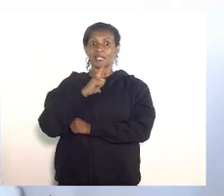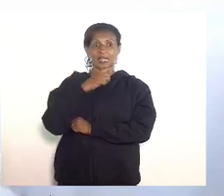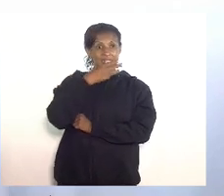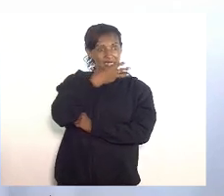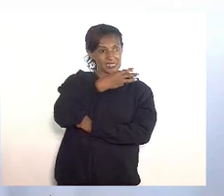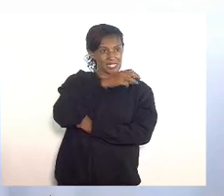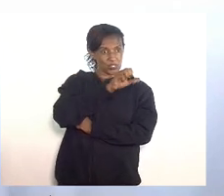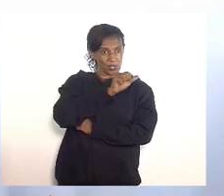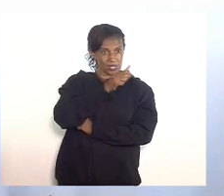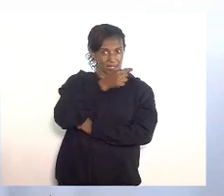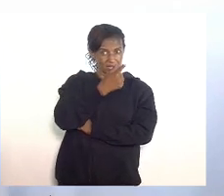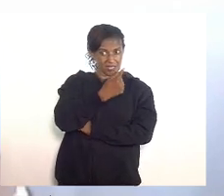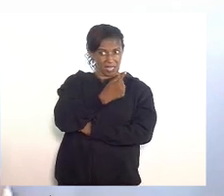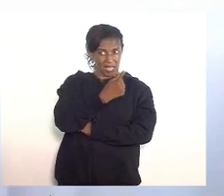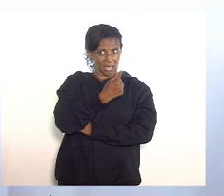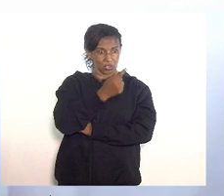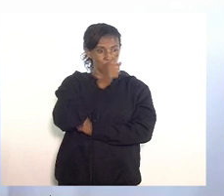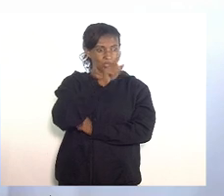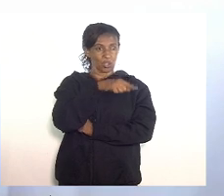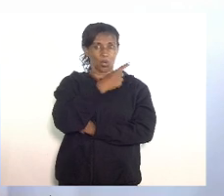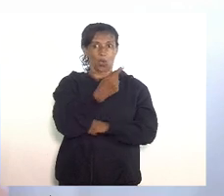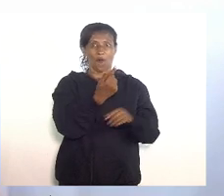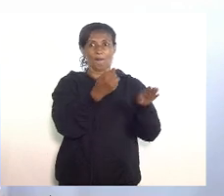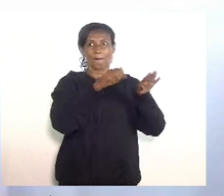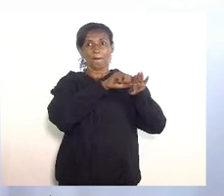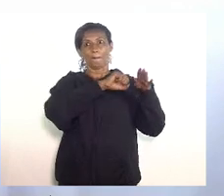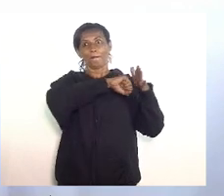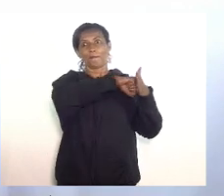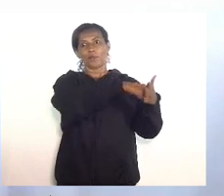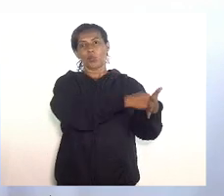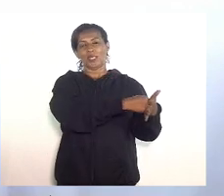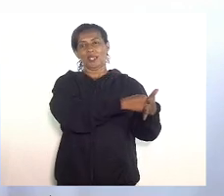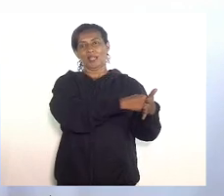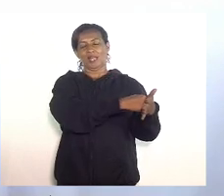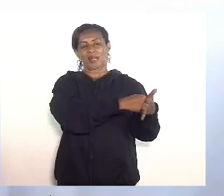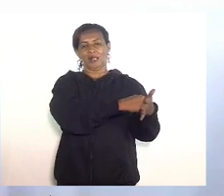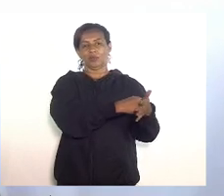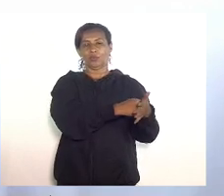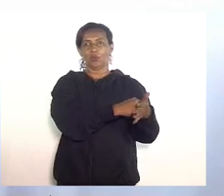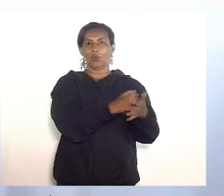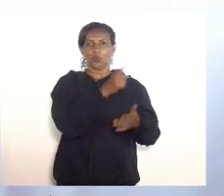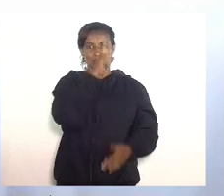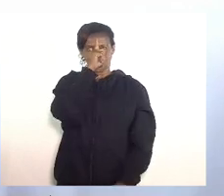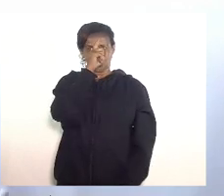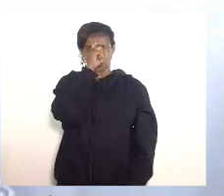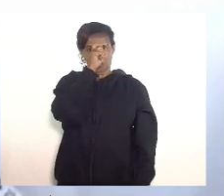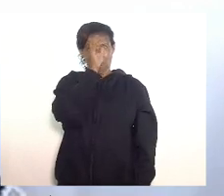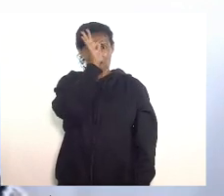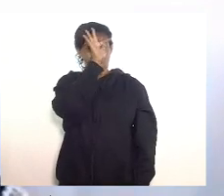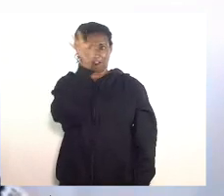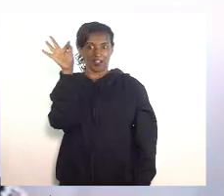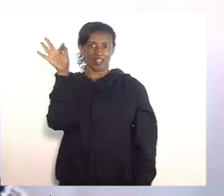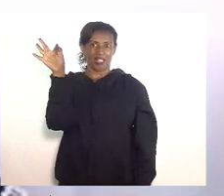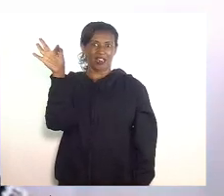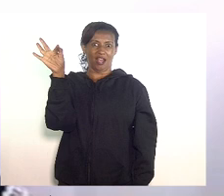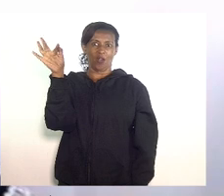bloqueados para pelos hospitais federais por falta de recursos humanos então